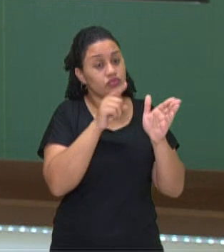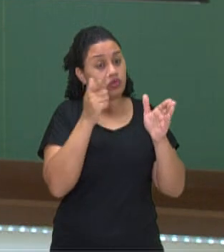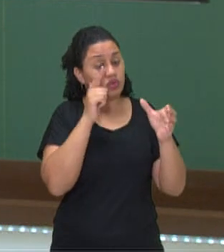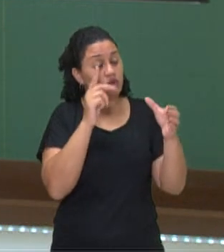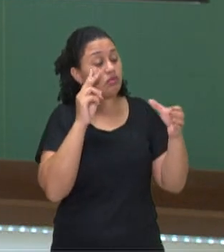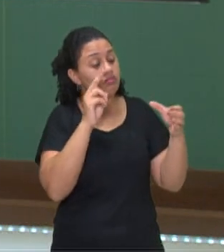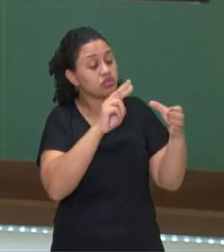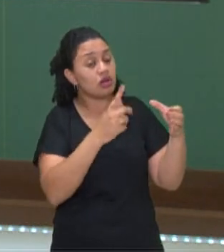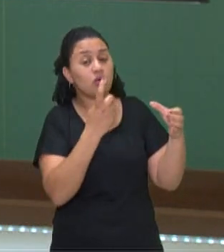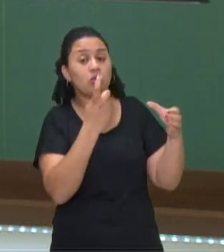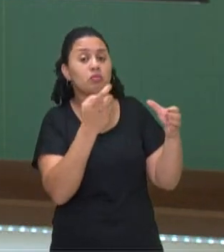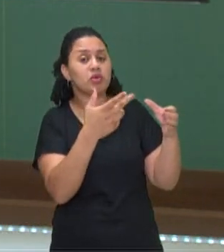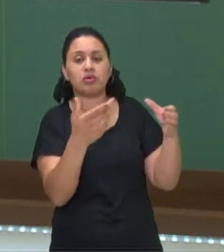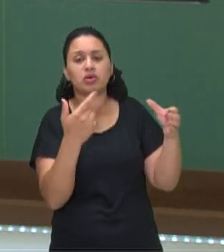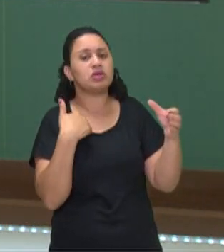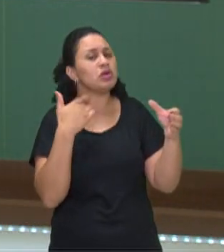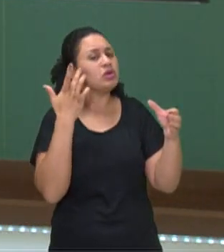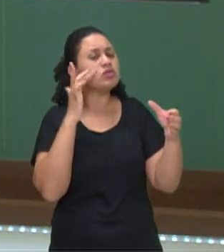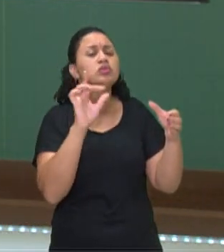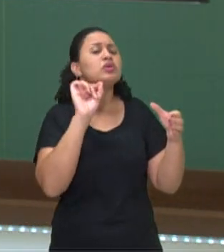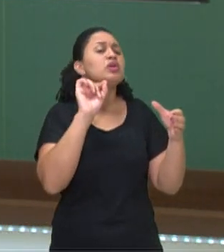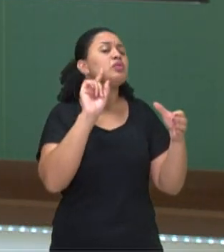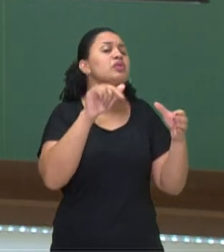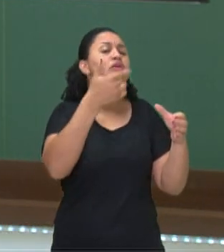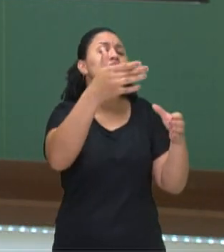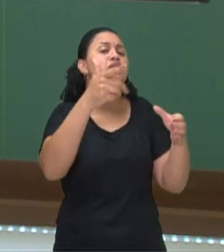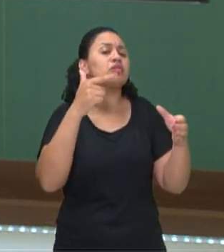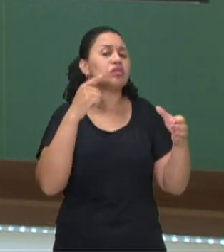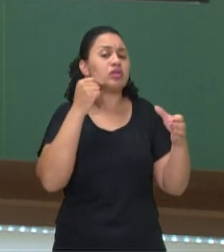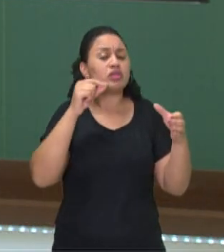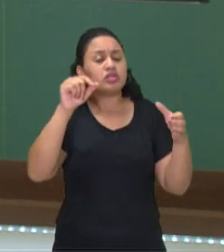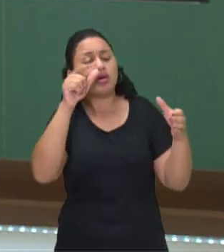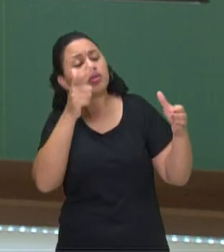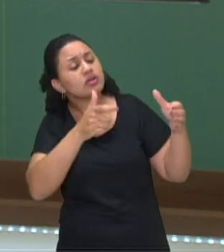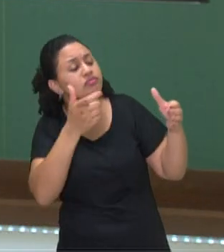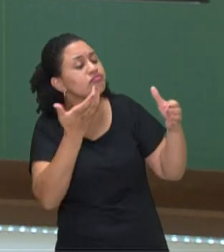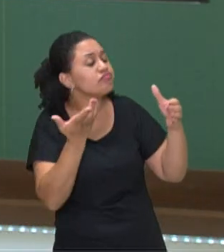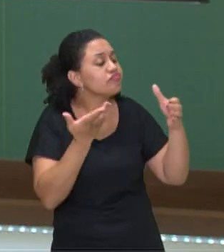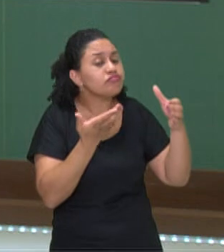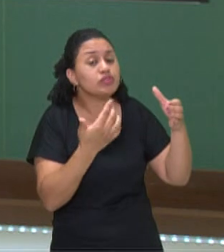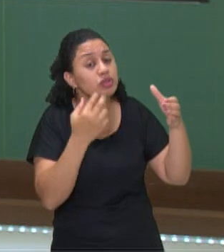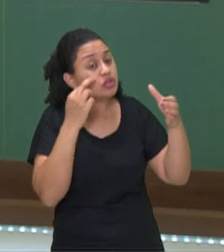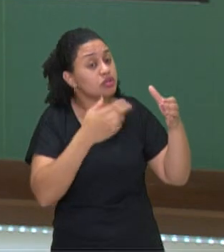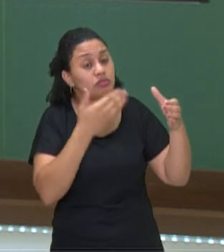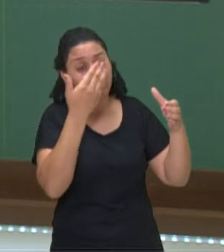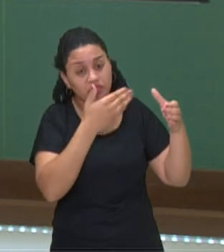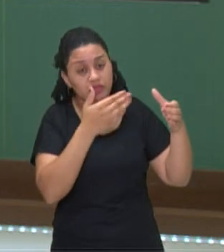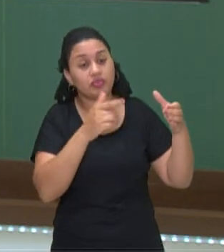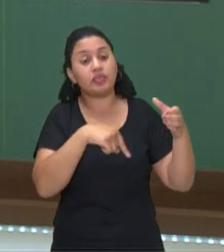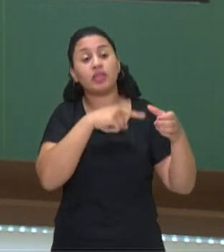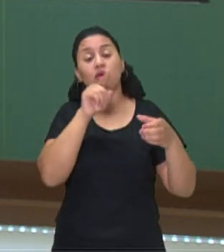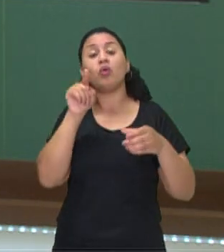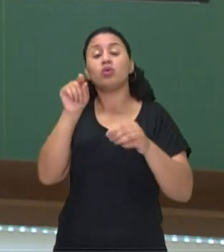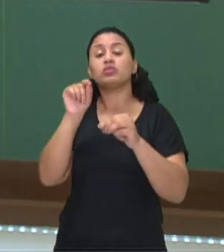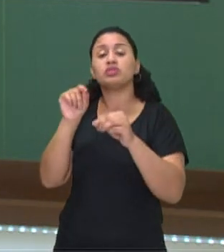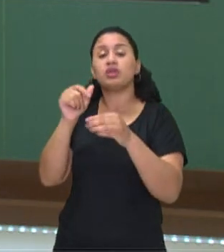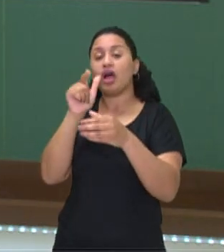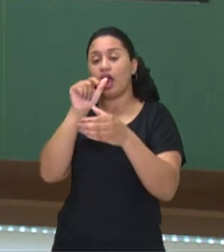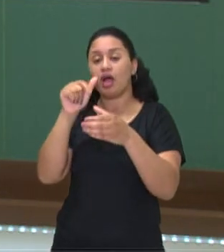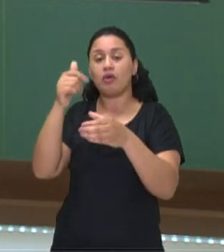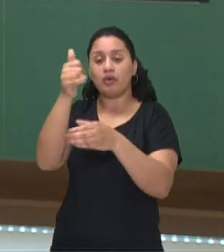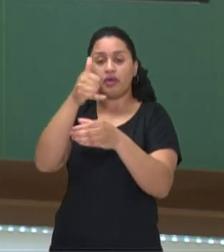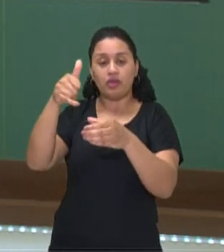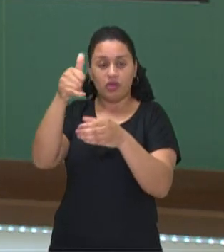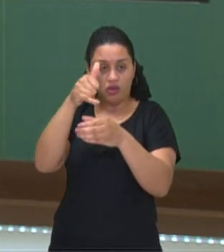vejo uma coisa. Eu não sei aonde começa o sal e aonde começa a água. É uma mistura do tipo homogênea. Já água e óleo